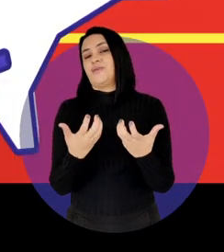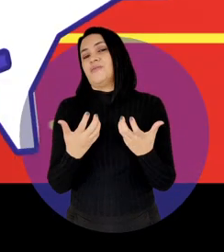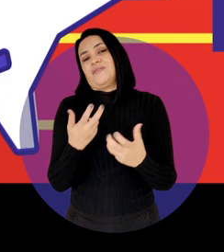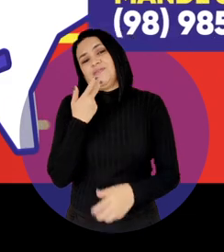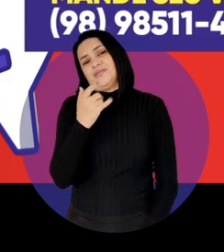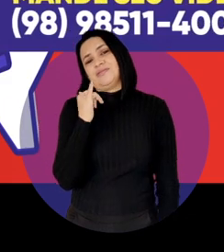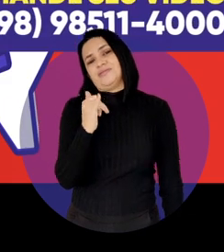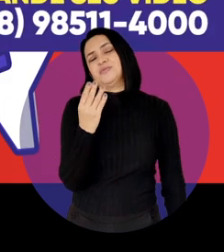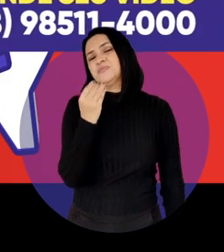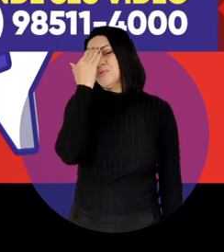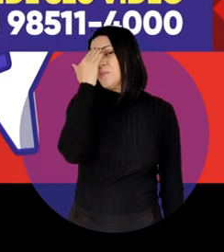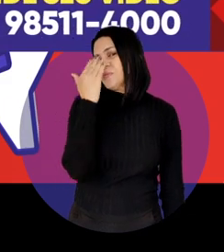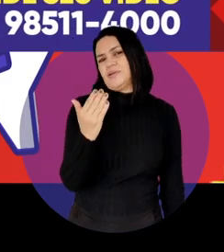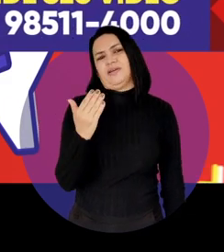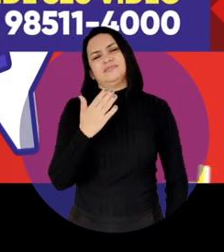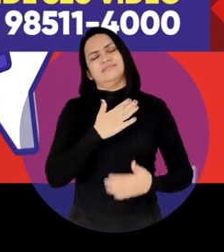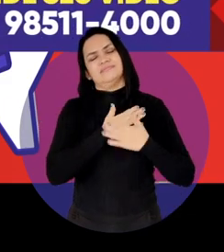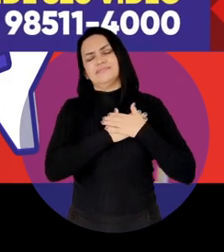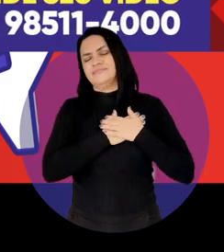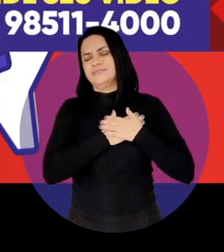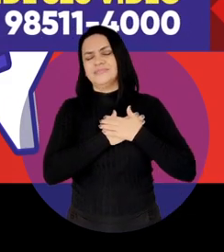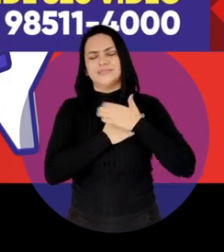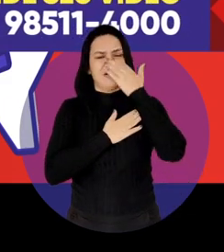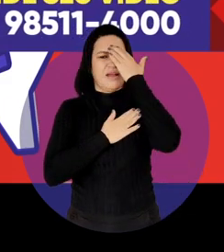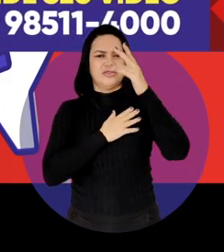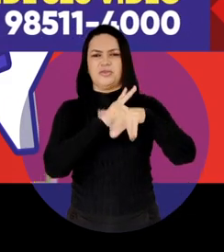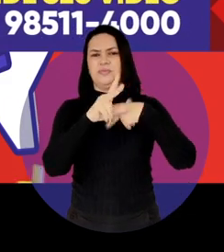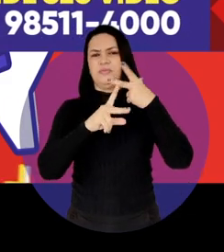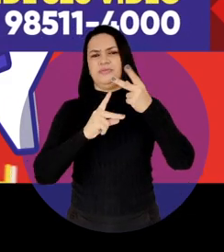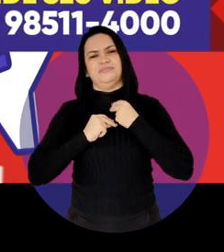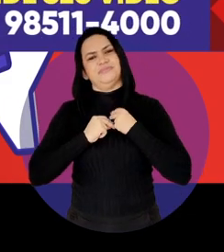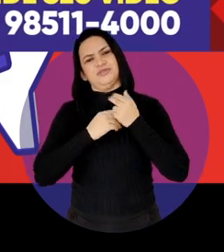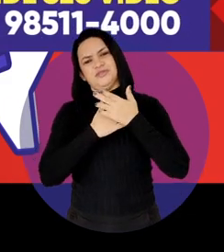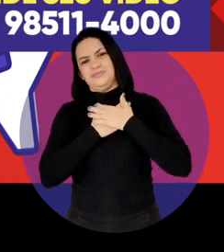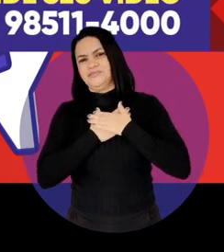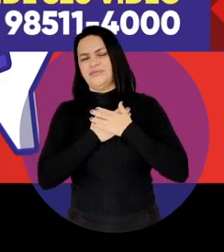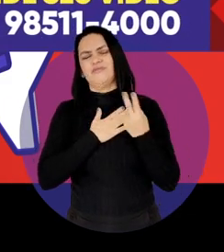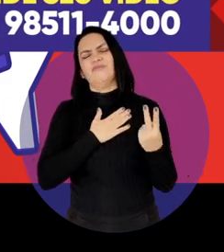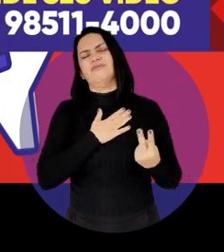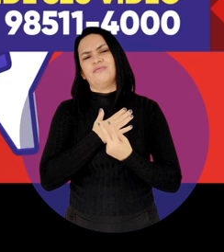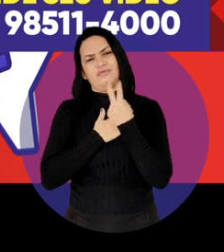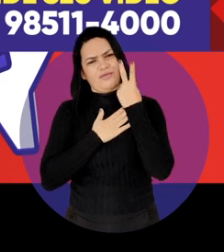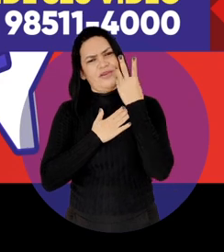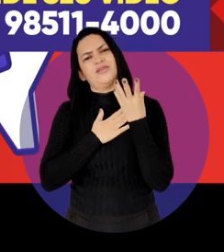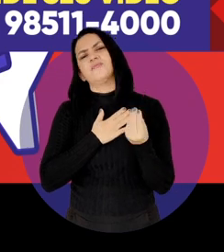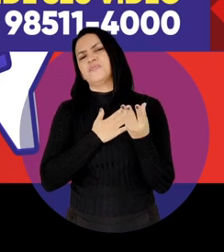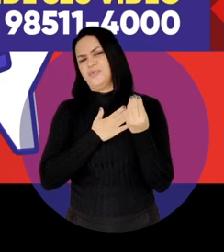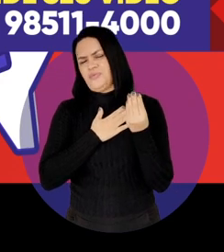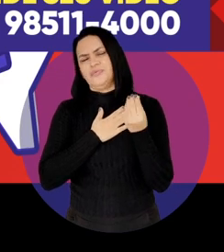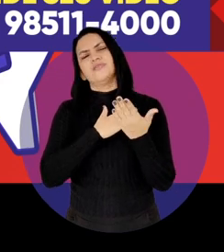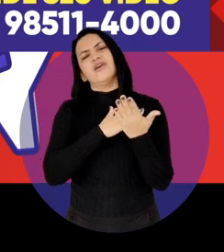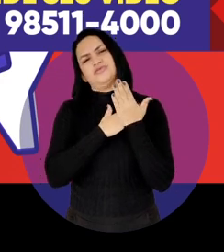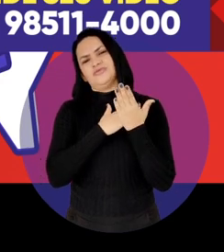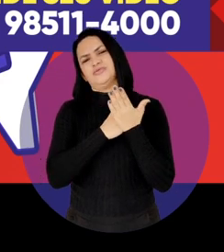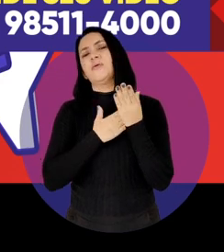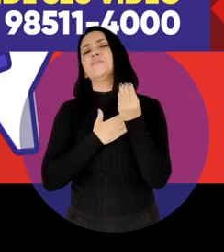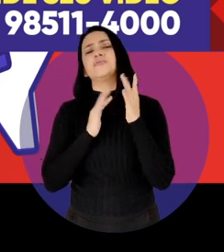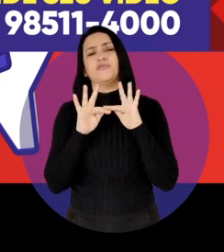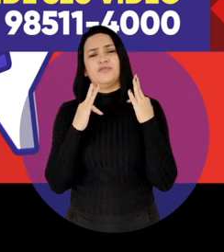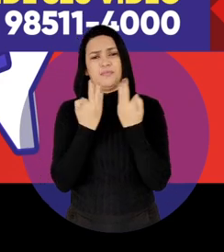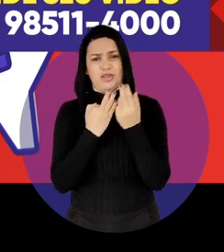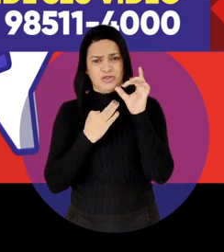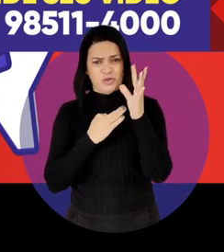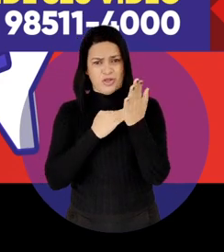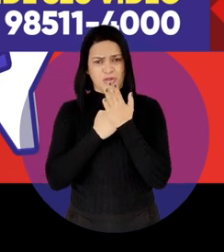Ele diria muito obrigado, né? Gratidão pelo apresentão que ele me deu. Está valendo muito e ajudando muitas